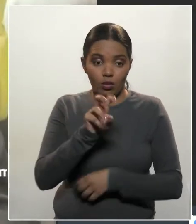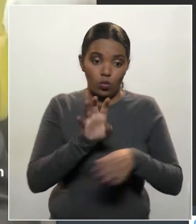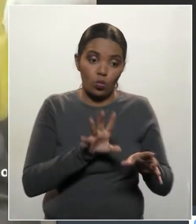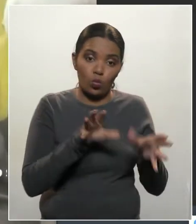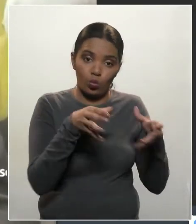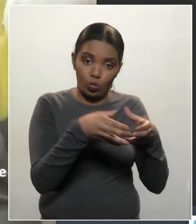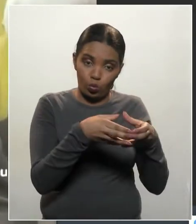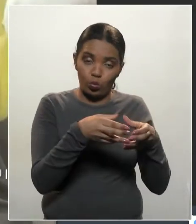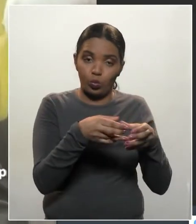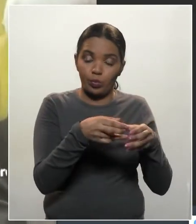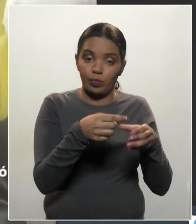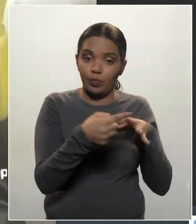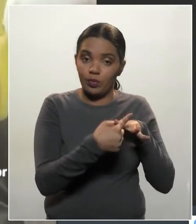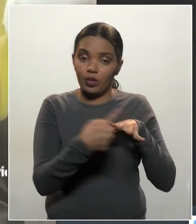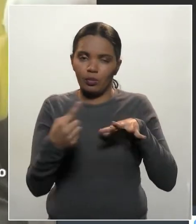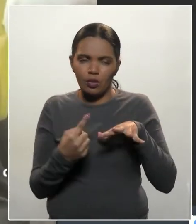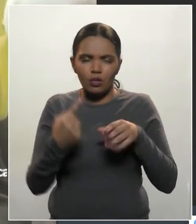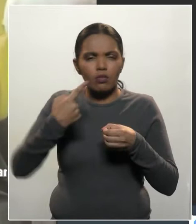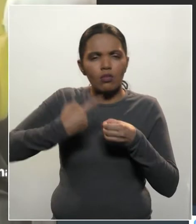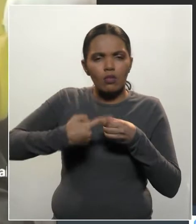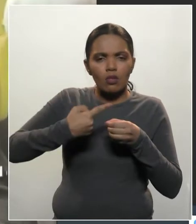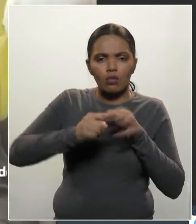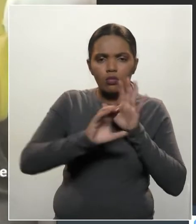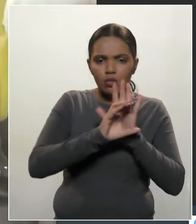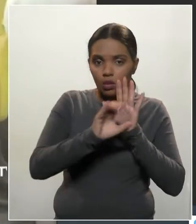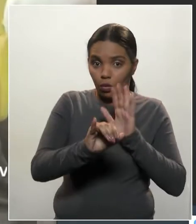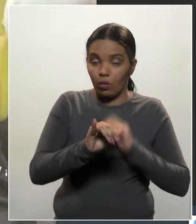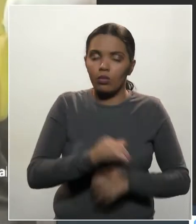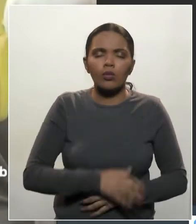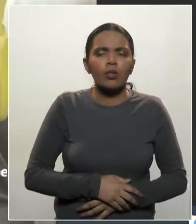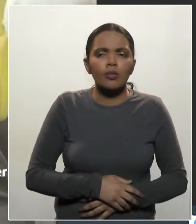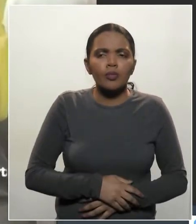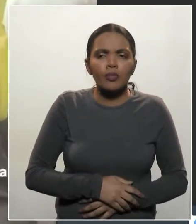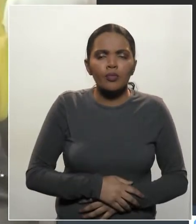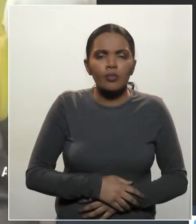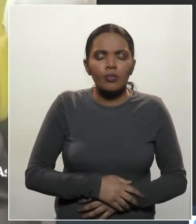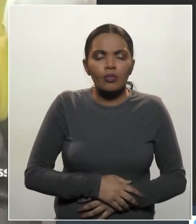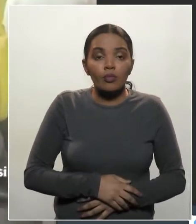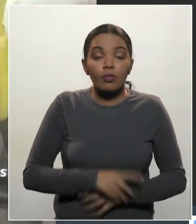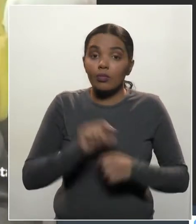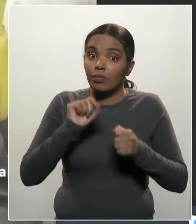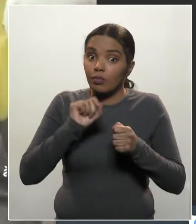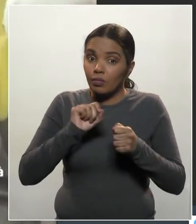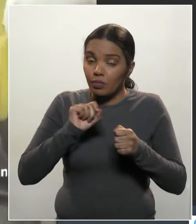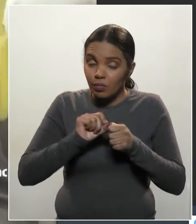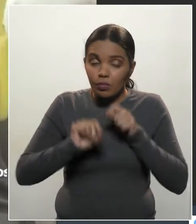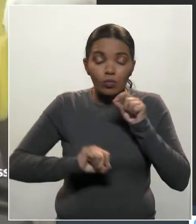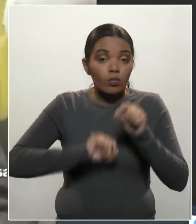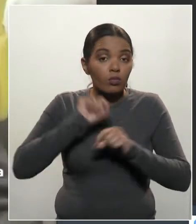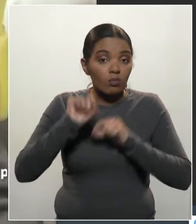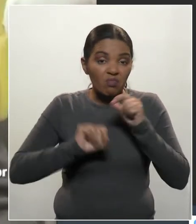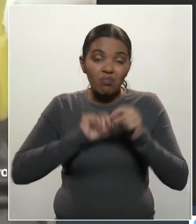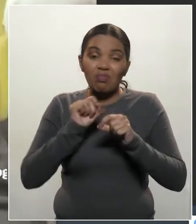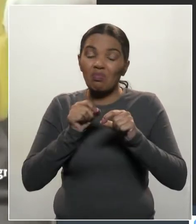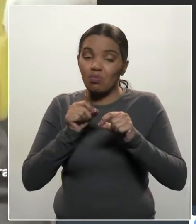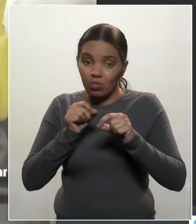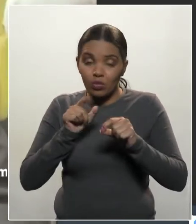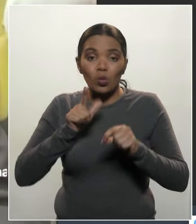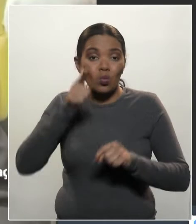Independente de Cianorte, realizaram uma grande apreensão de um arsenal